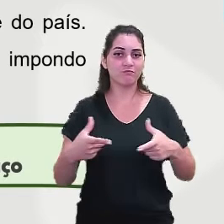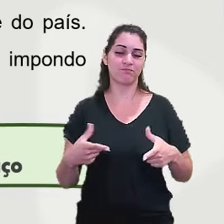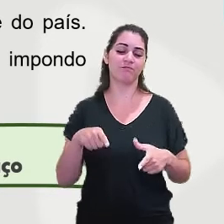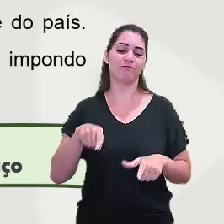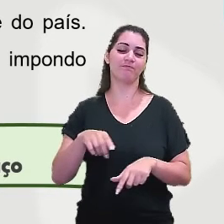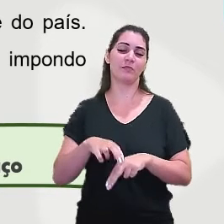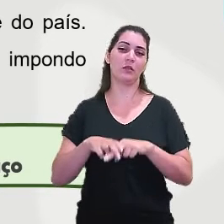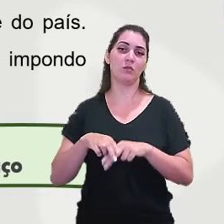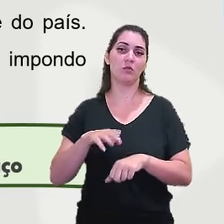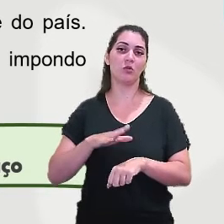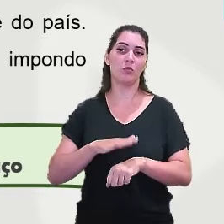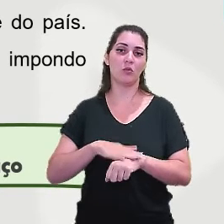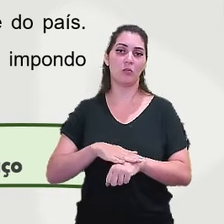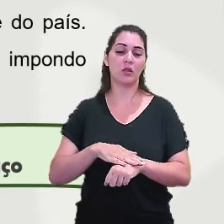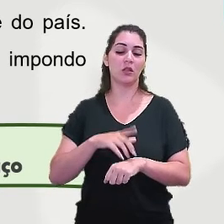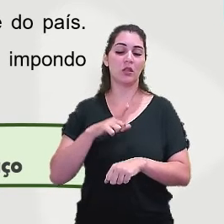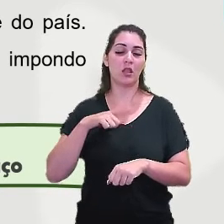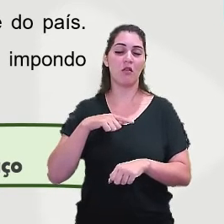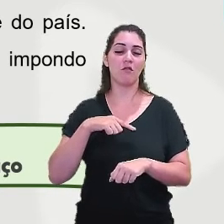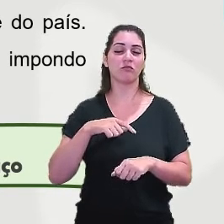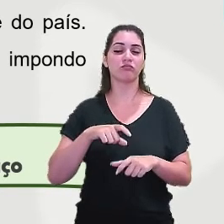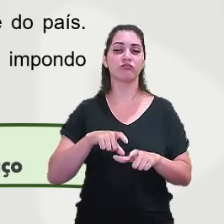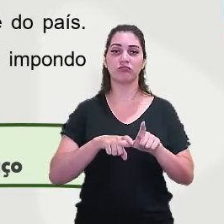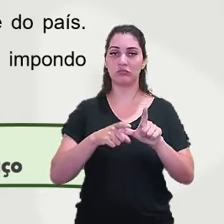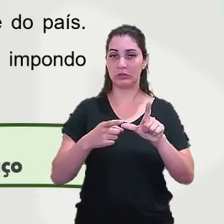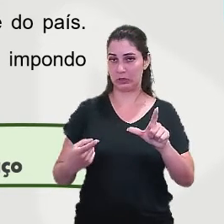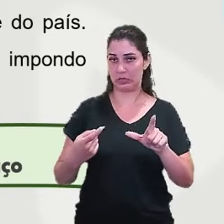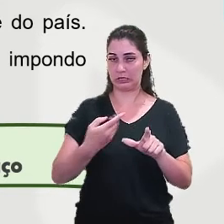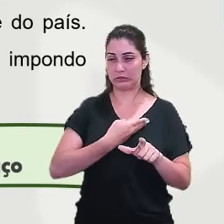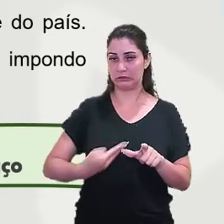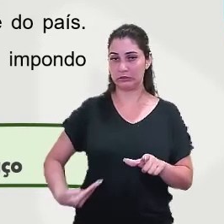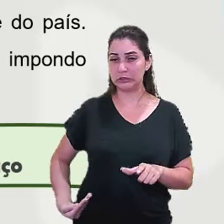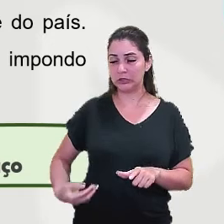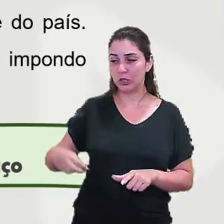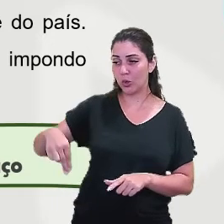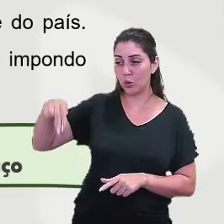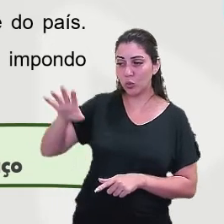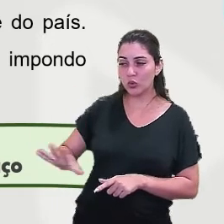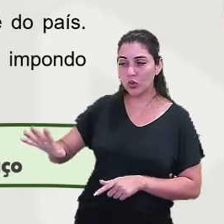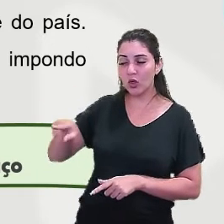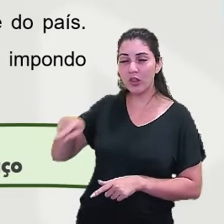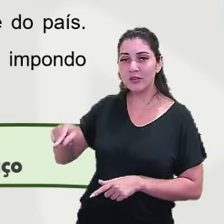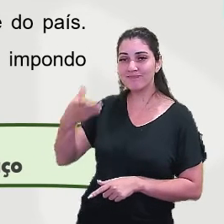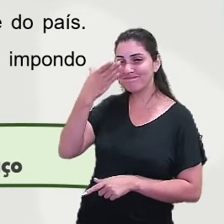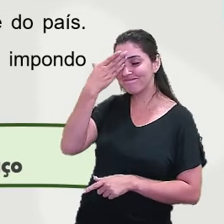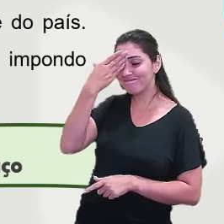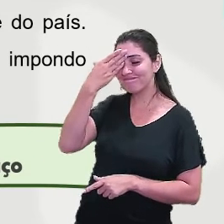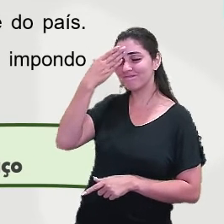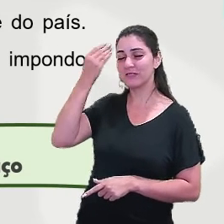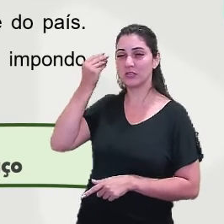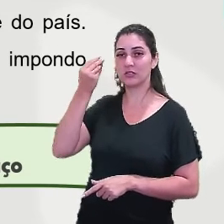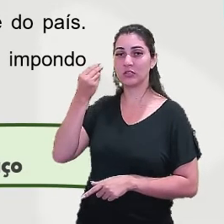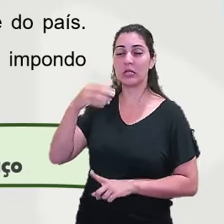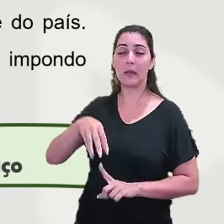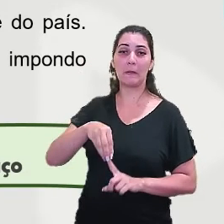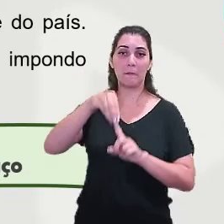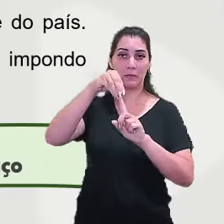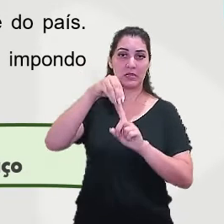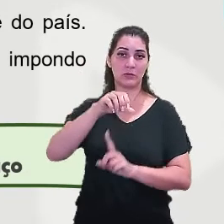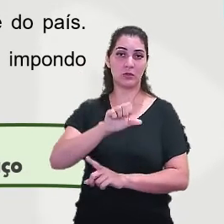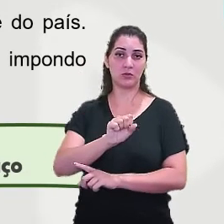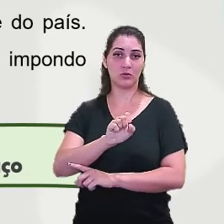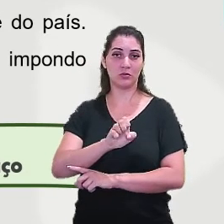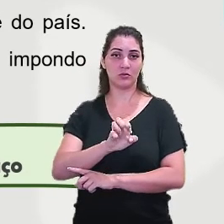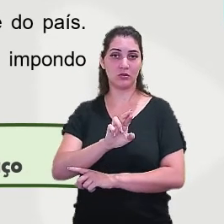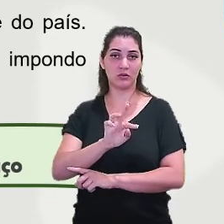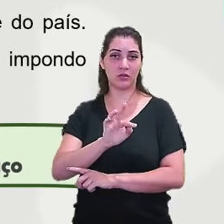foi realizada a proclamação da república, o Nordeste ficou um pouco esquecido, principalmente o sertão do Nordeste.